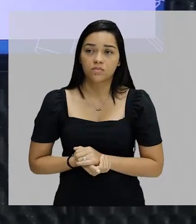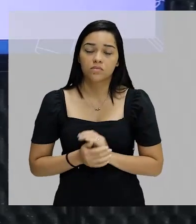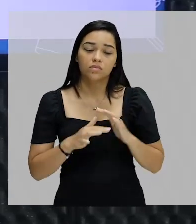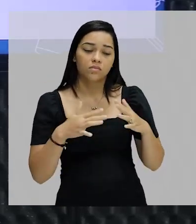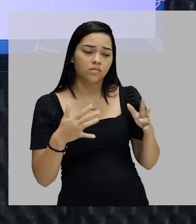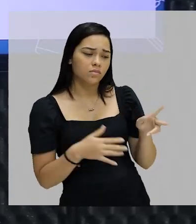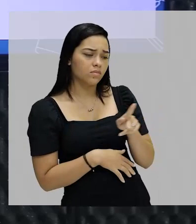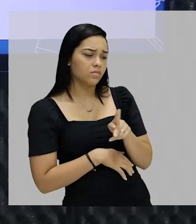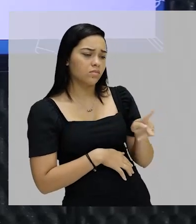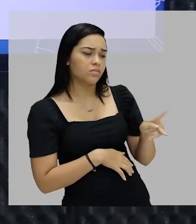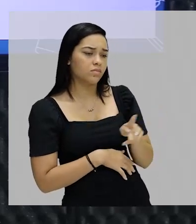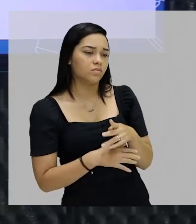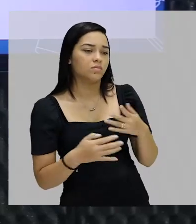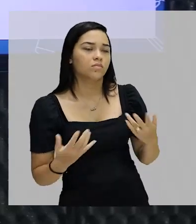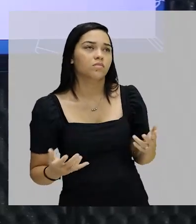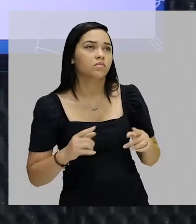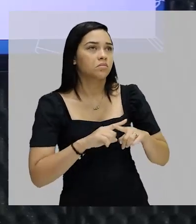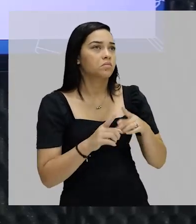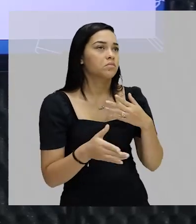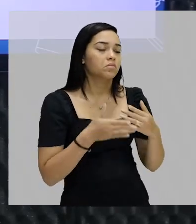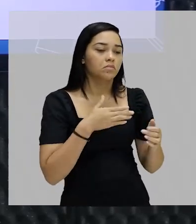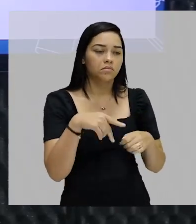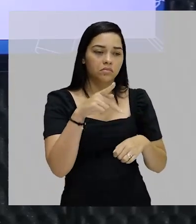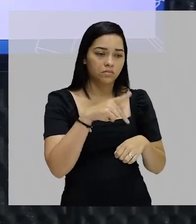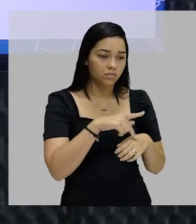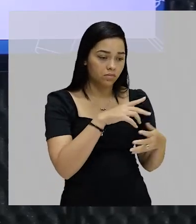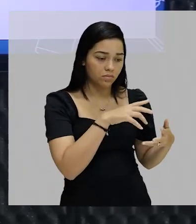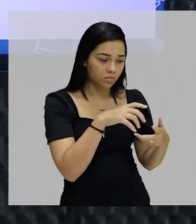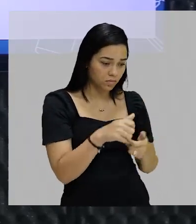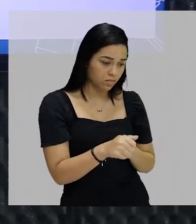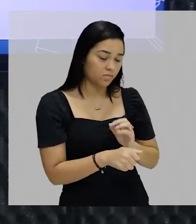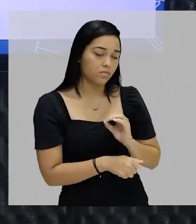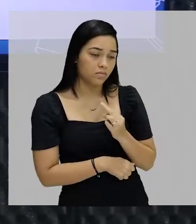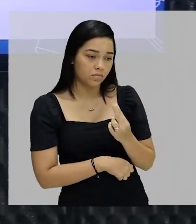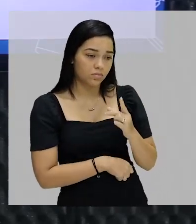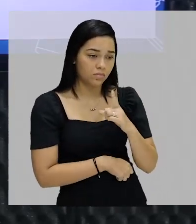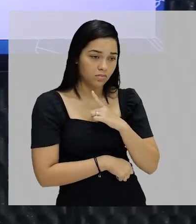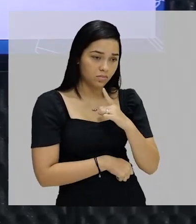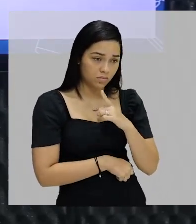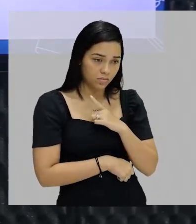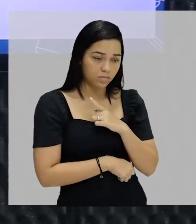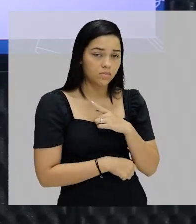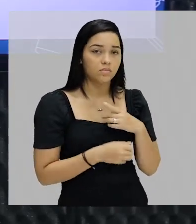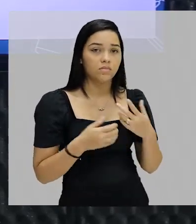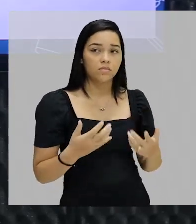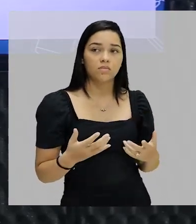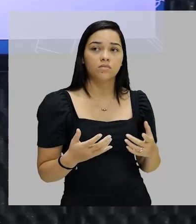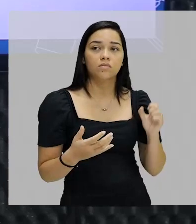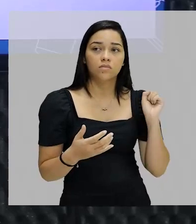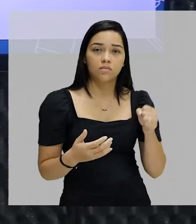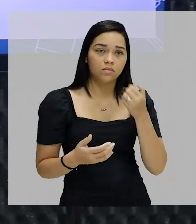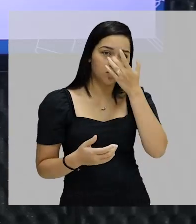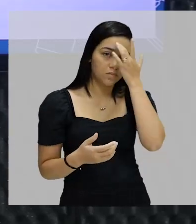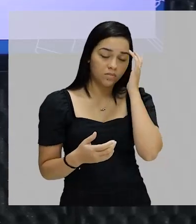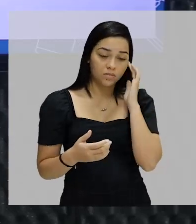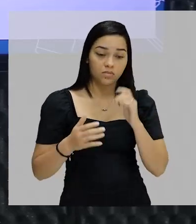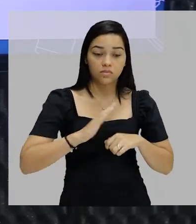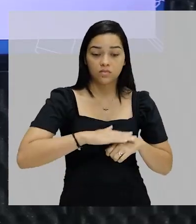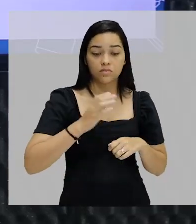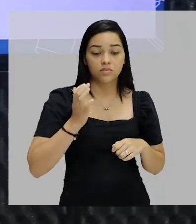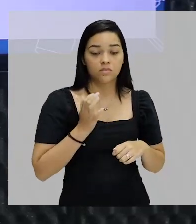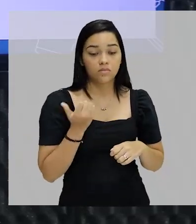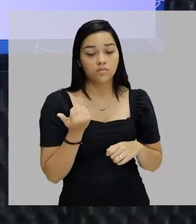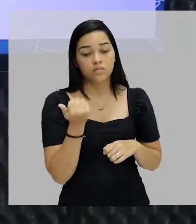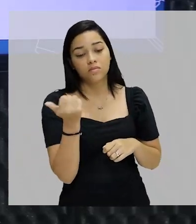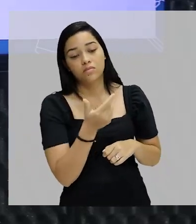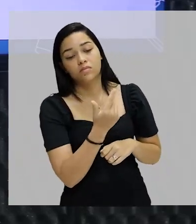Ah, professor, mas em qualquer país do mundo, ou na maioria deles, na grande maioria, existem pessoas que são mais ricas que outras.